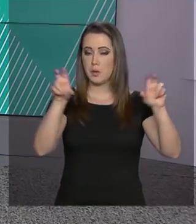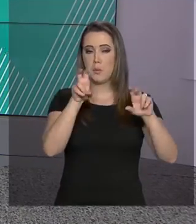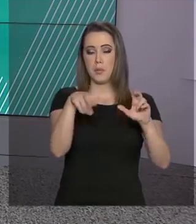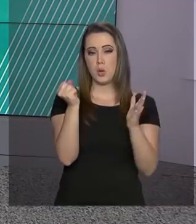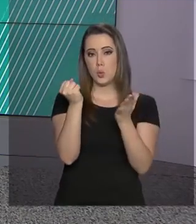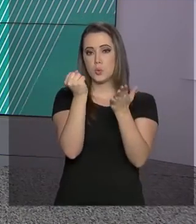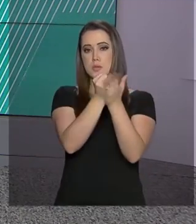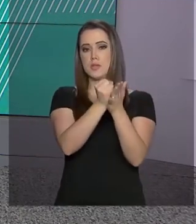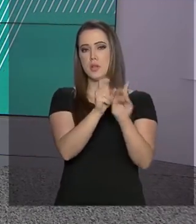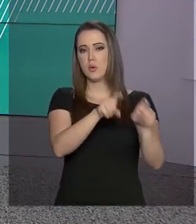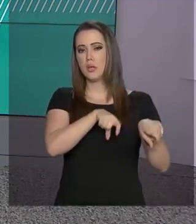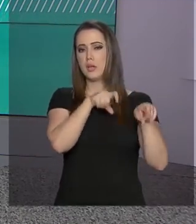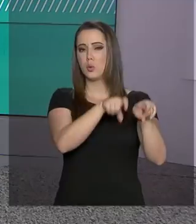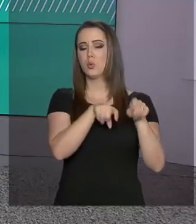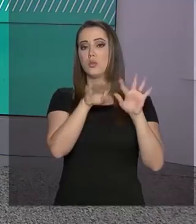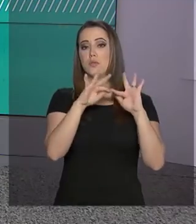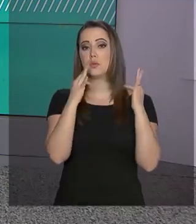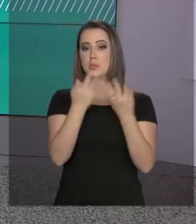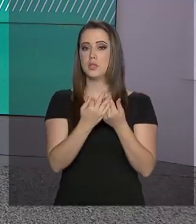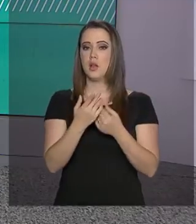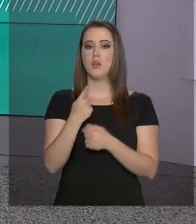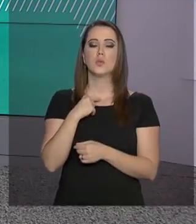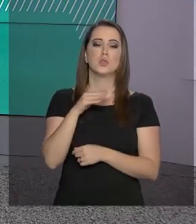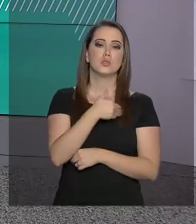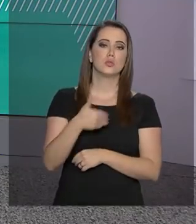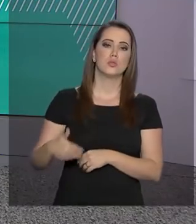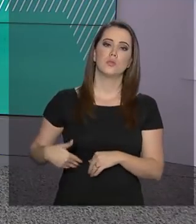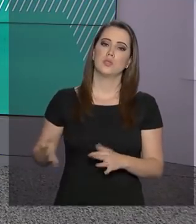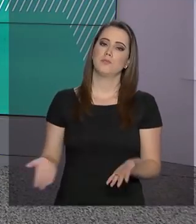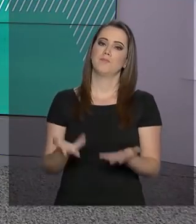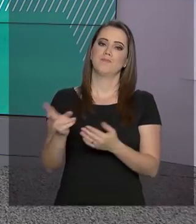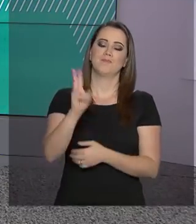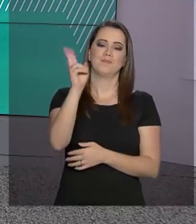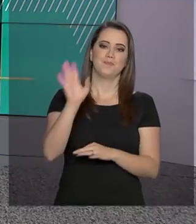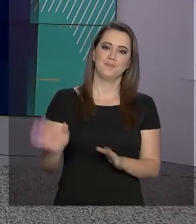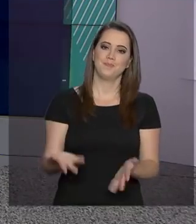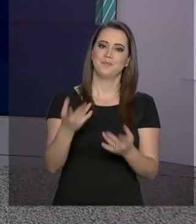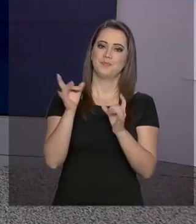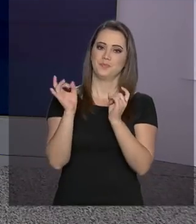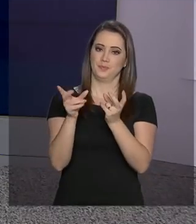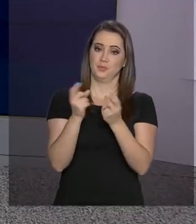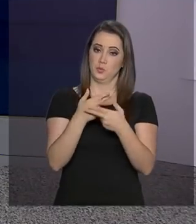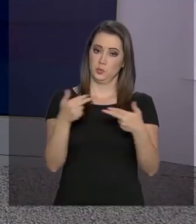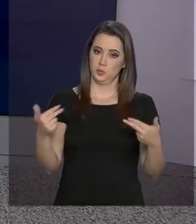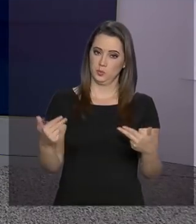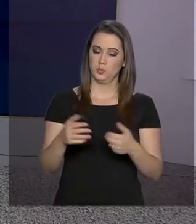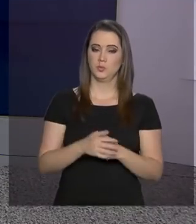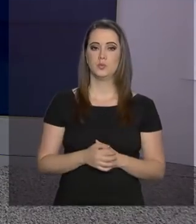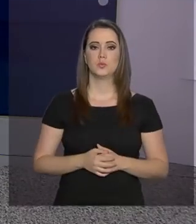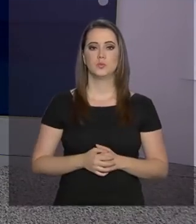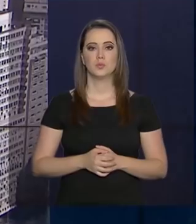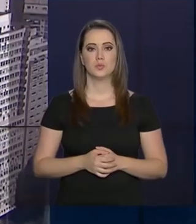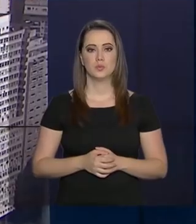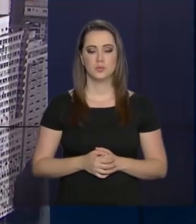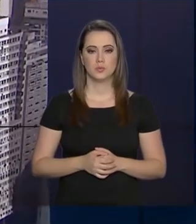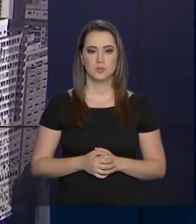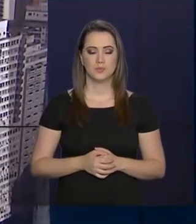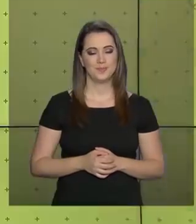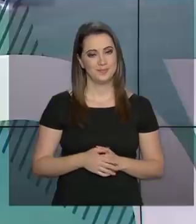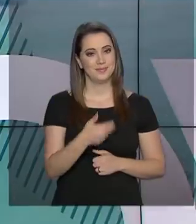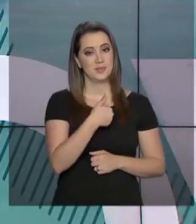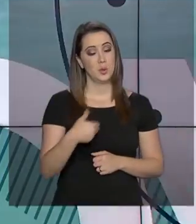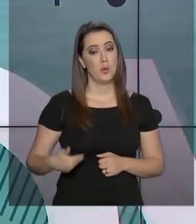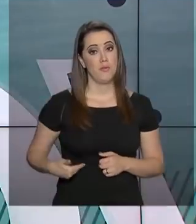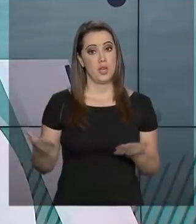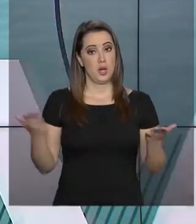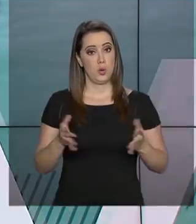de um selo da agricultura familiar. A intenção do governo é valorizar e incentivar a venda desses produtos. E o governo